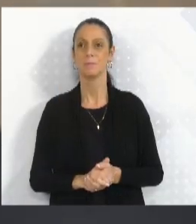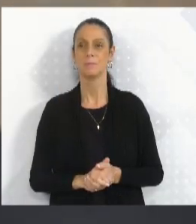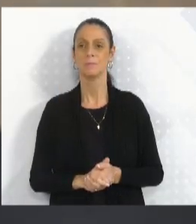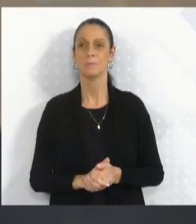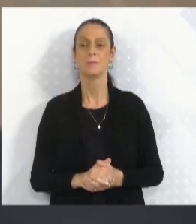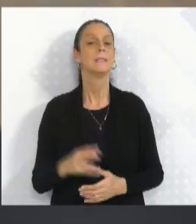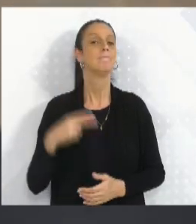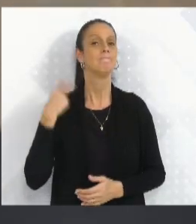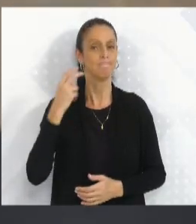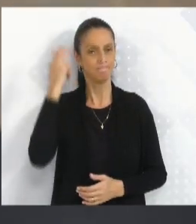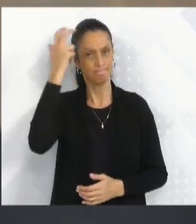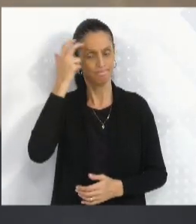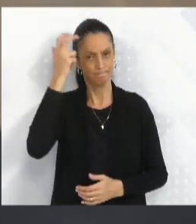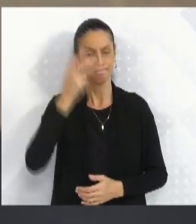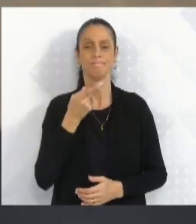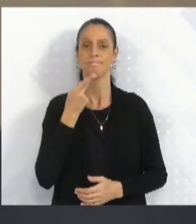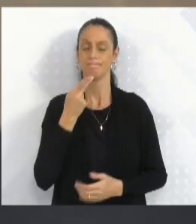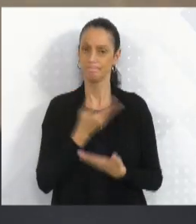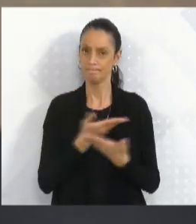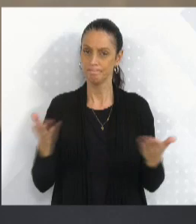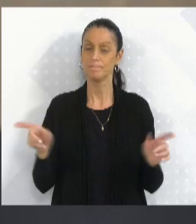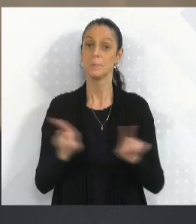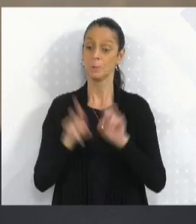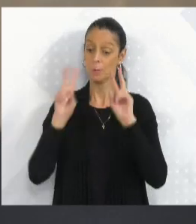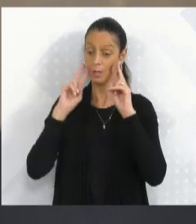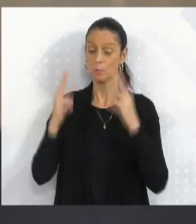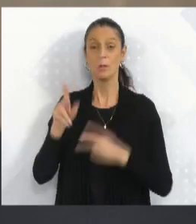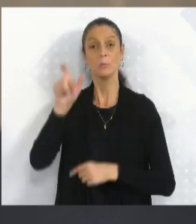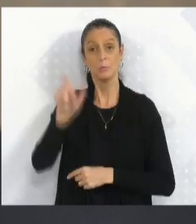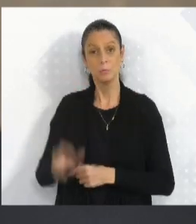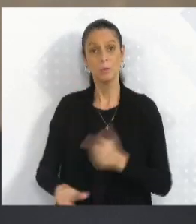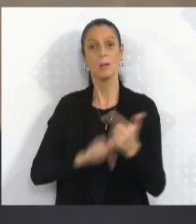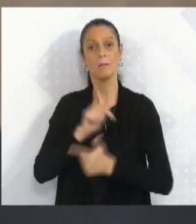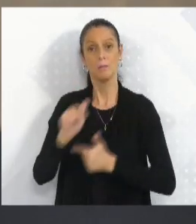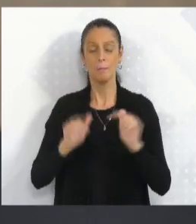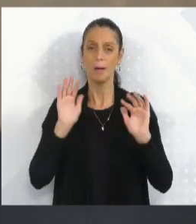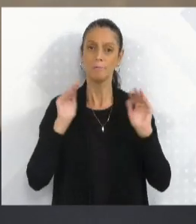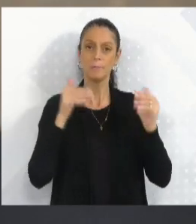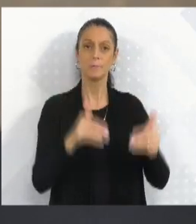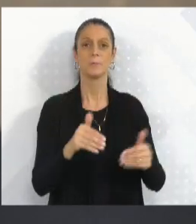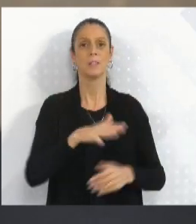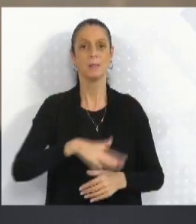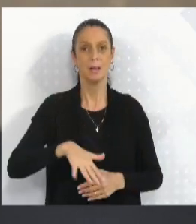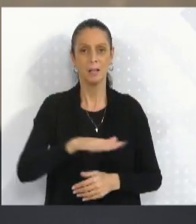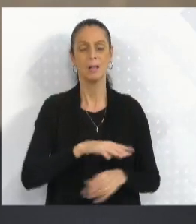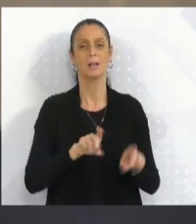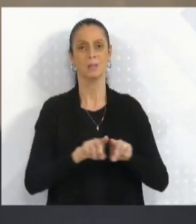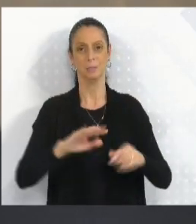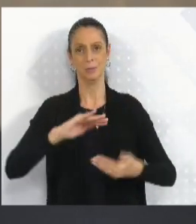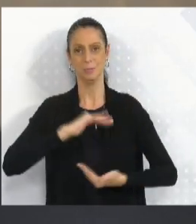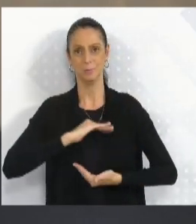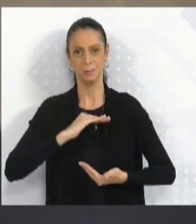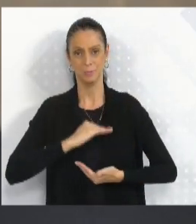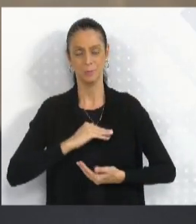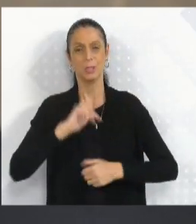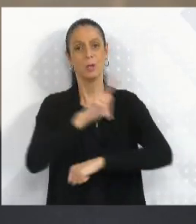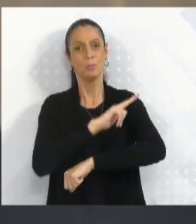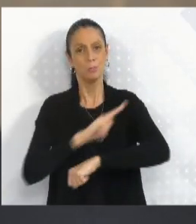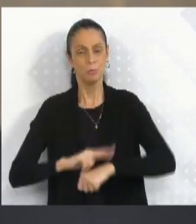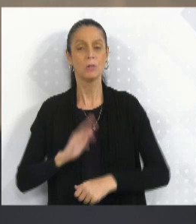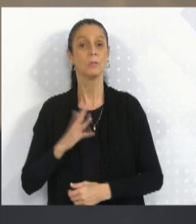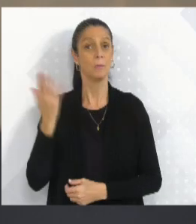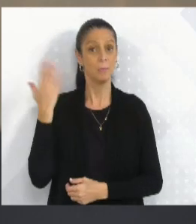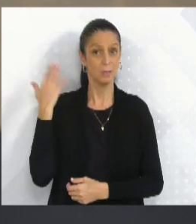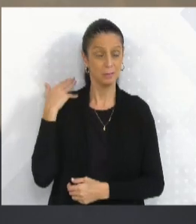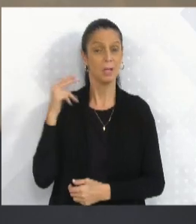Vereador Leimão, quero ressaltar aqui, e reconhecer o trabalho que o senhor faz, tão bonito voltado a essa questão da defesa civil, ali no Vorstad, acompanhei.